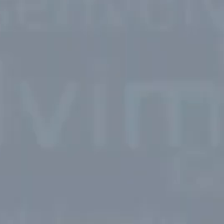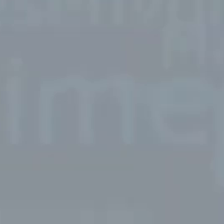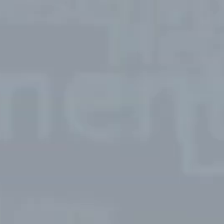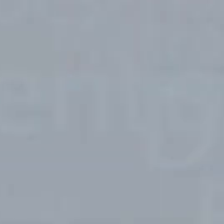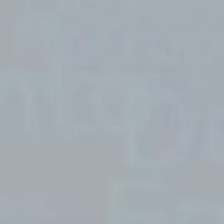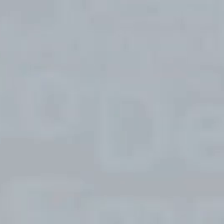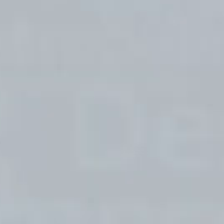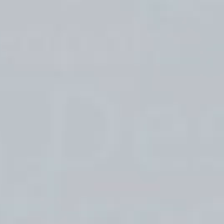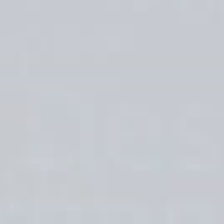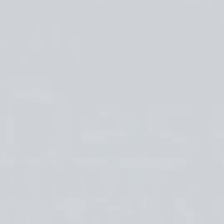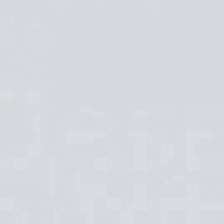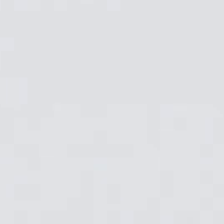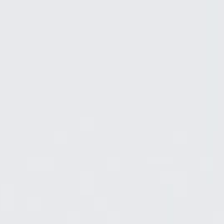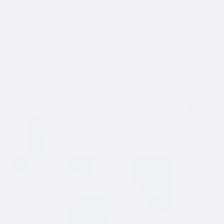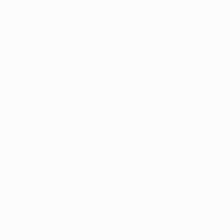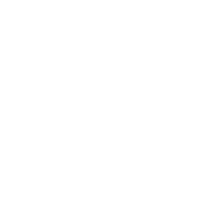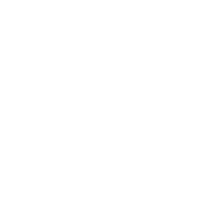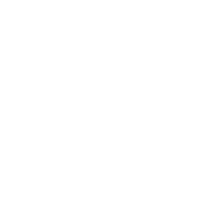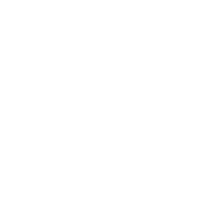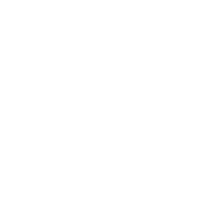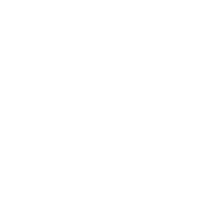Em Copa, e economia caminham juntas.